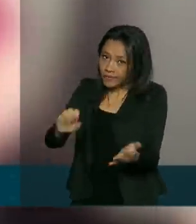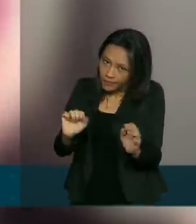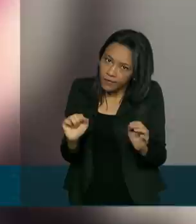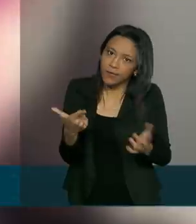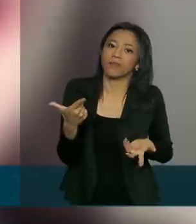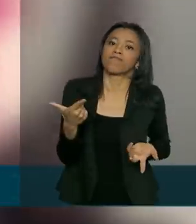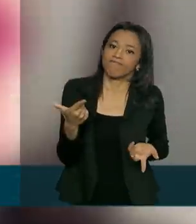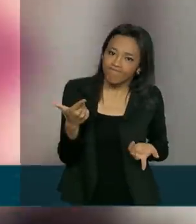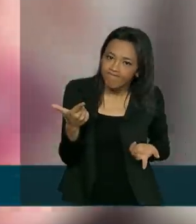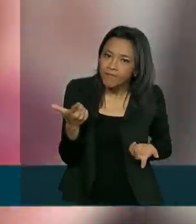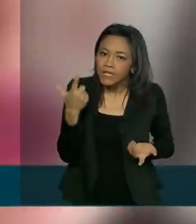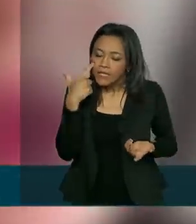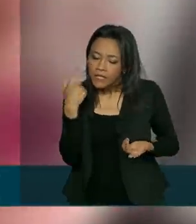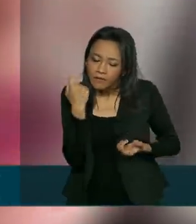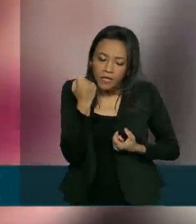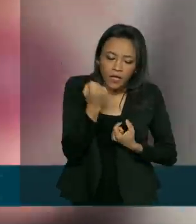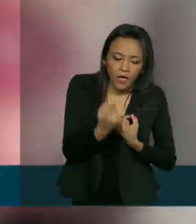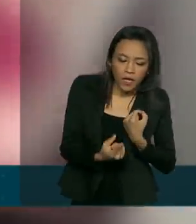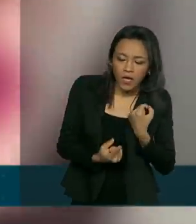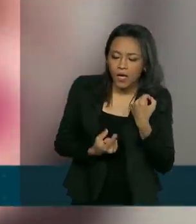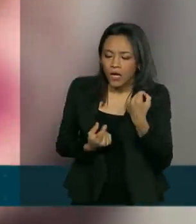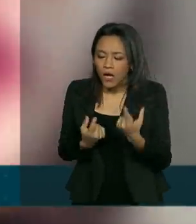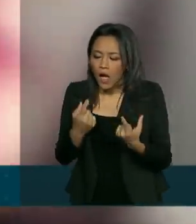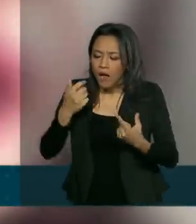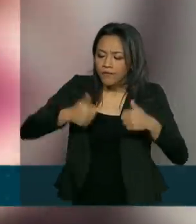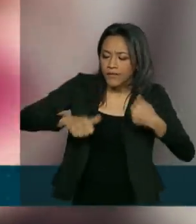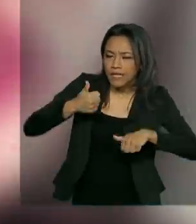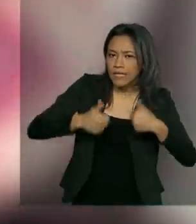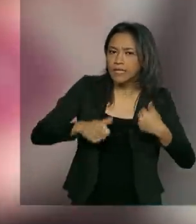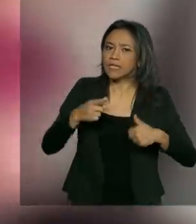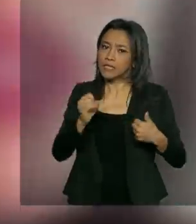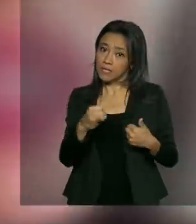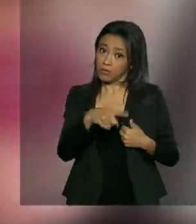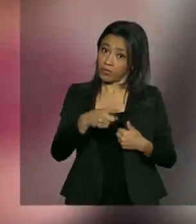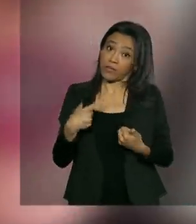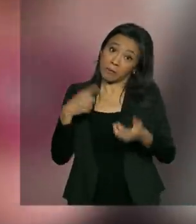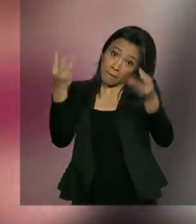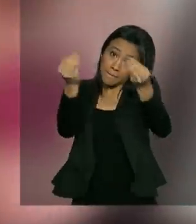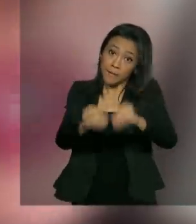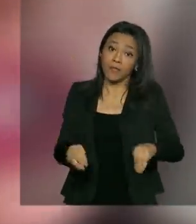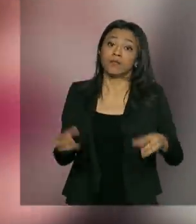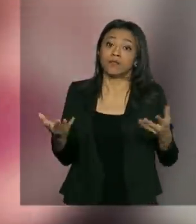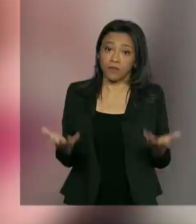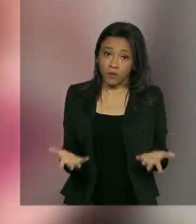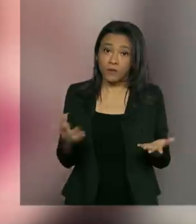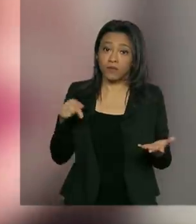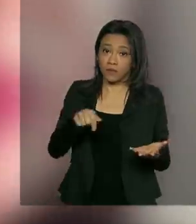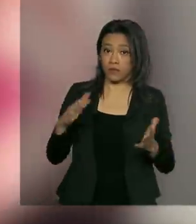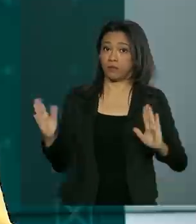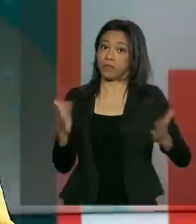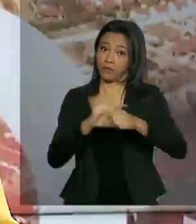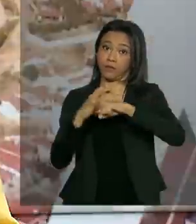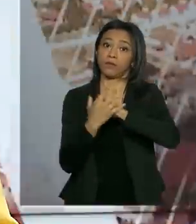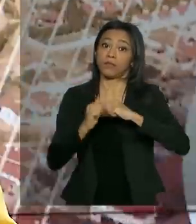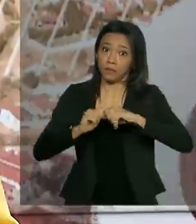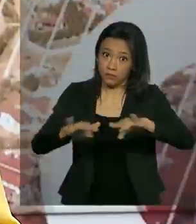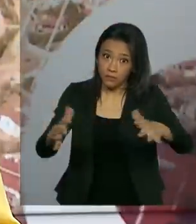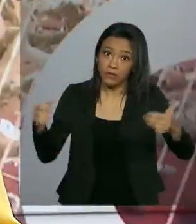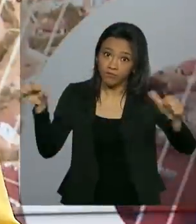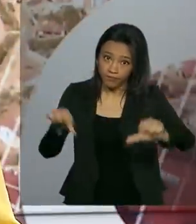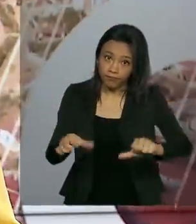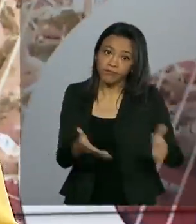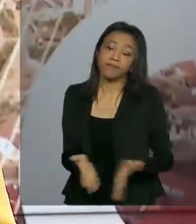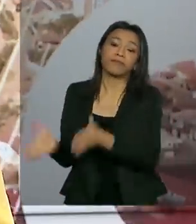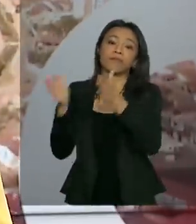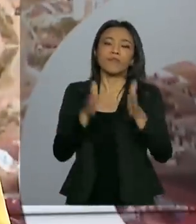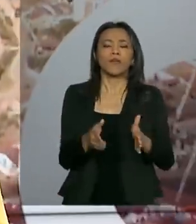considerando os casos em que esses consumidores não sofreram impacto financeiro significativo durante a pandemia. Nos últimos